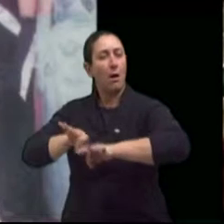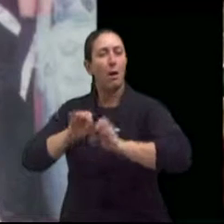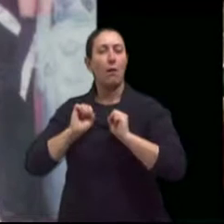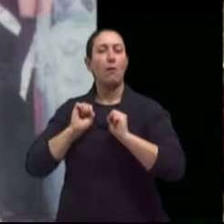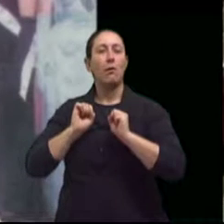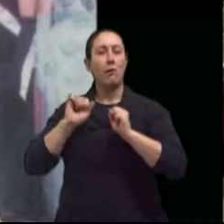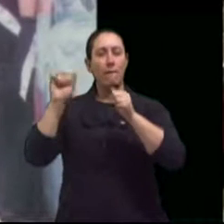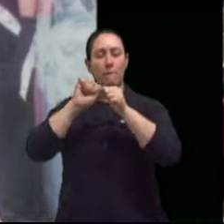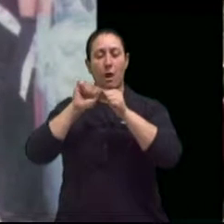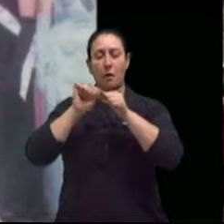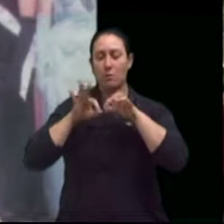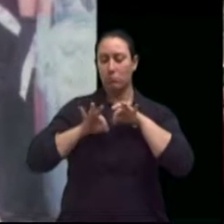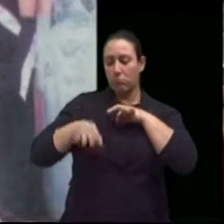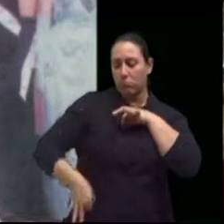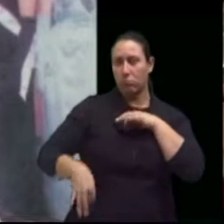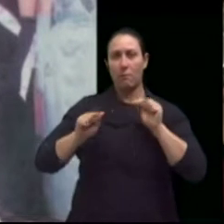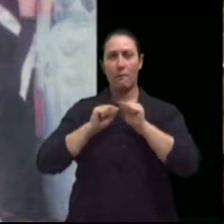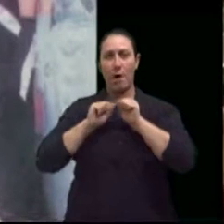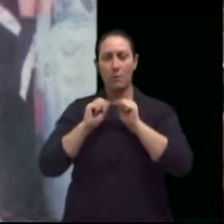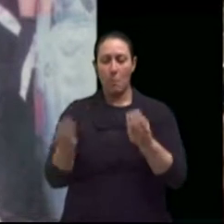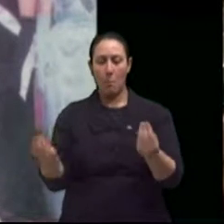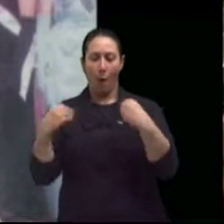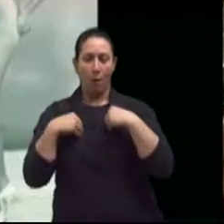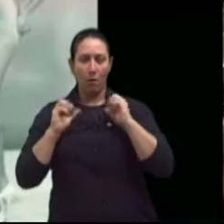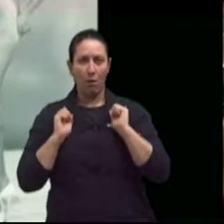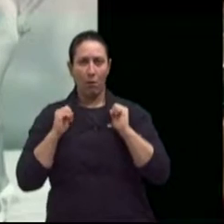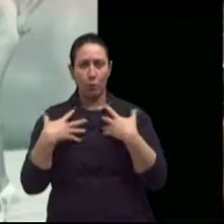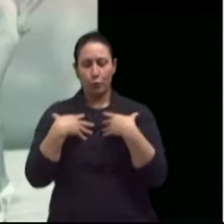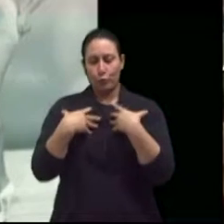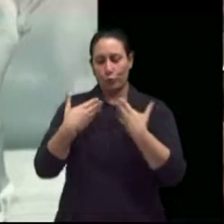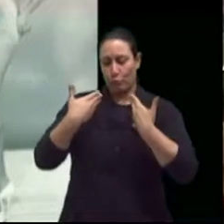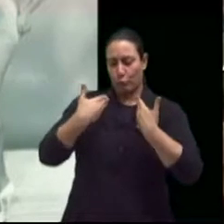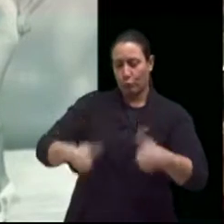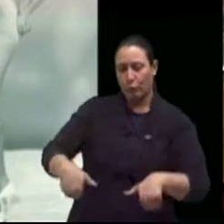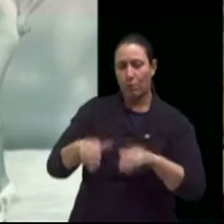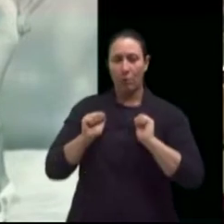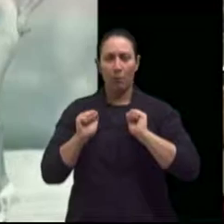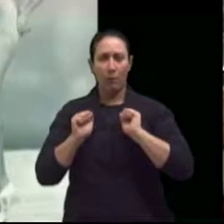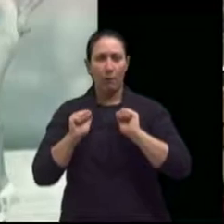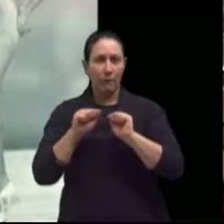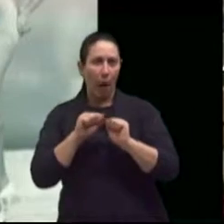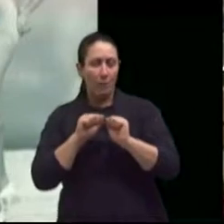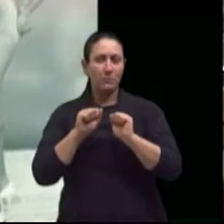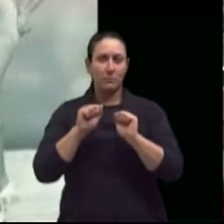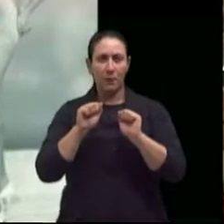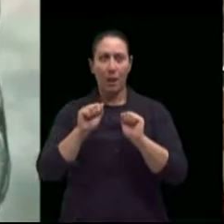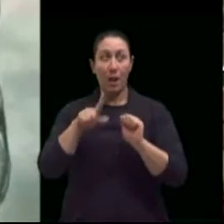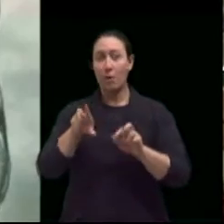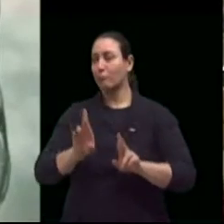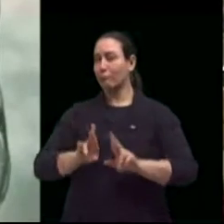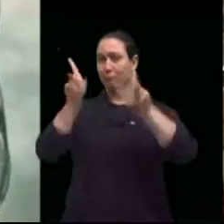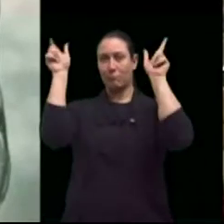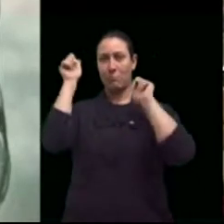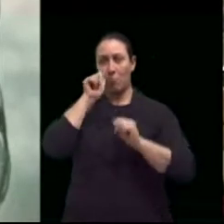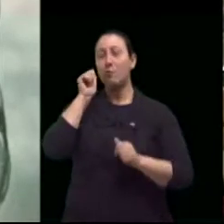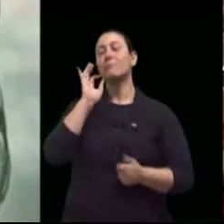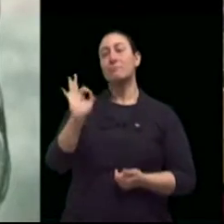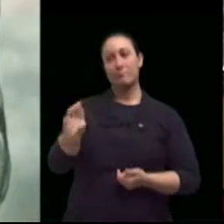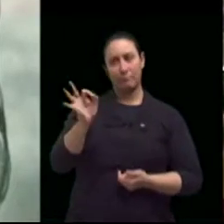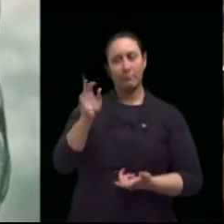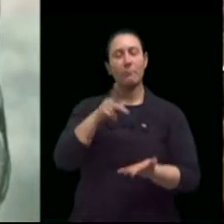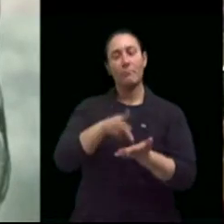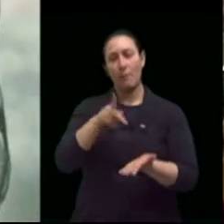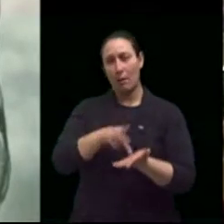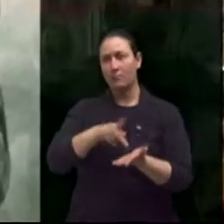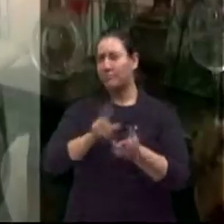parte do corpo, tira medidas do outro. Medidas, olha O que que tu pensa disso? Não é aquela menina. É outra mulher. Olha aqui,